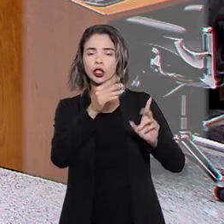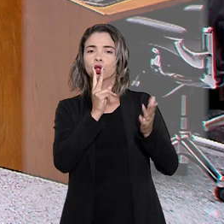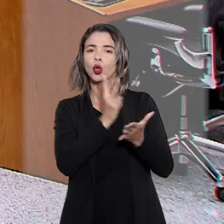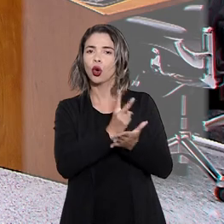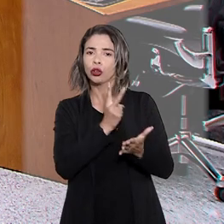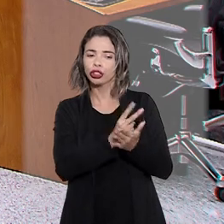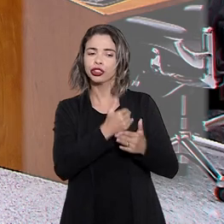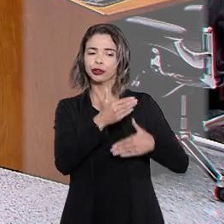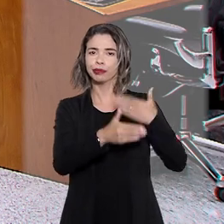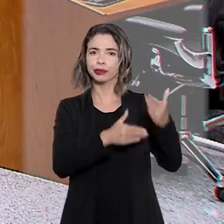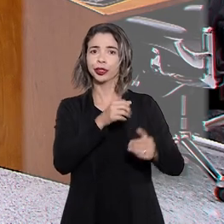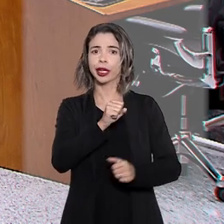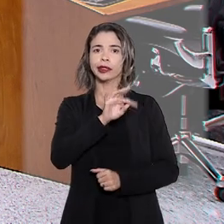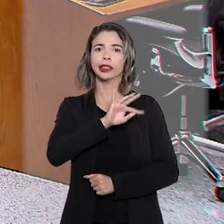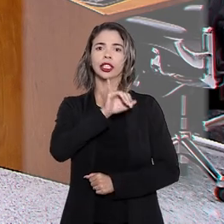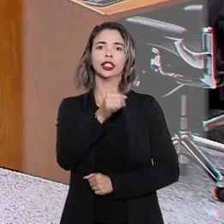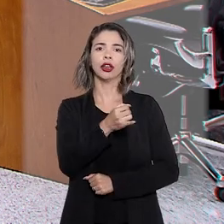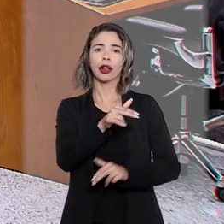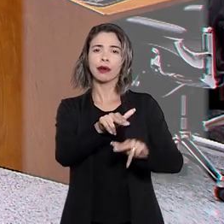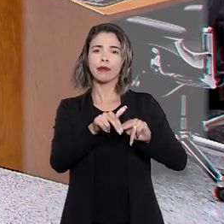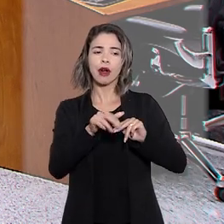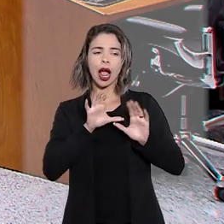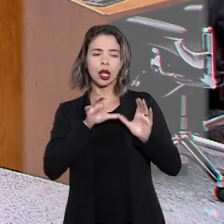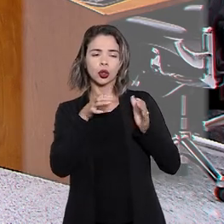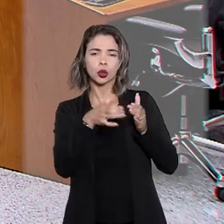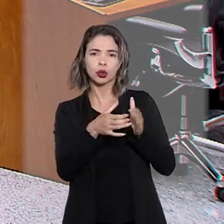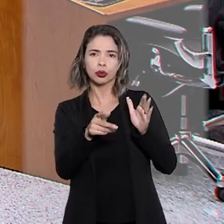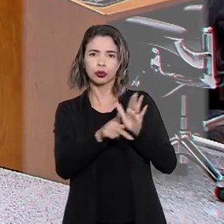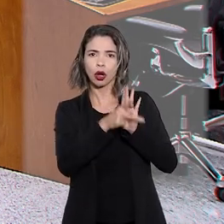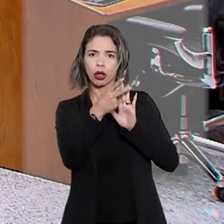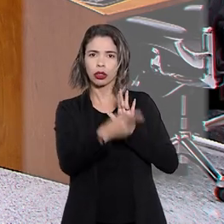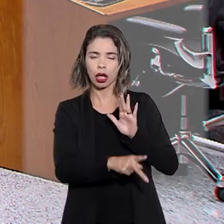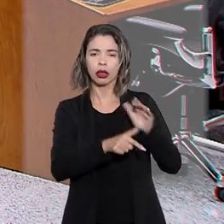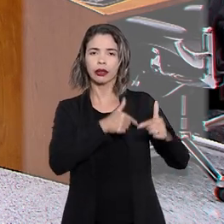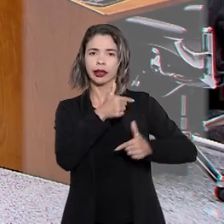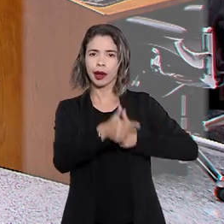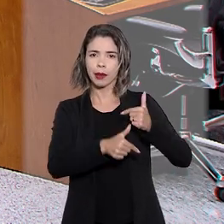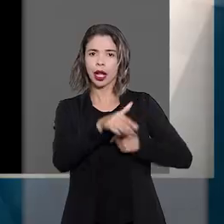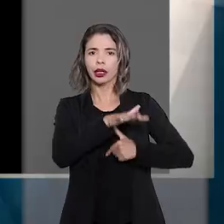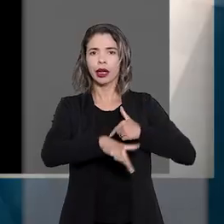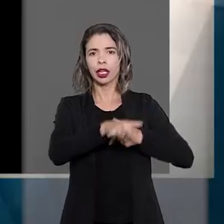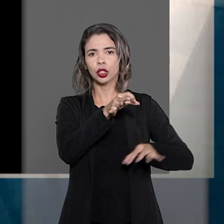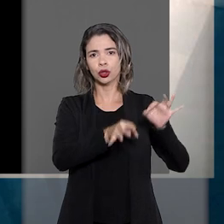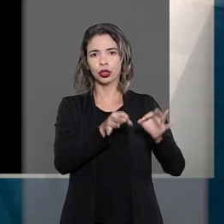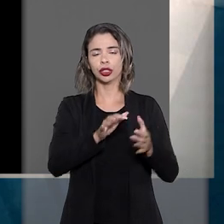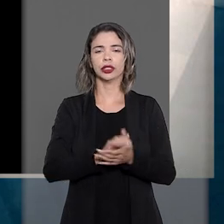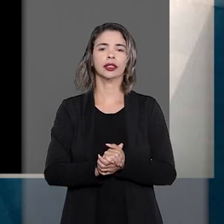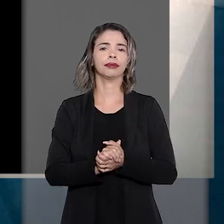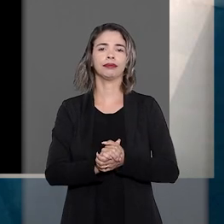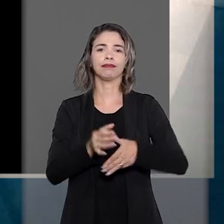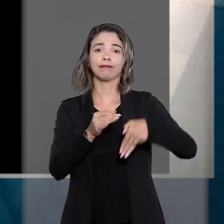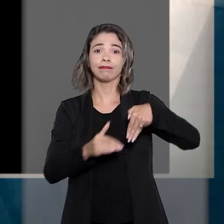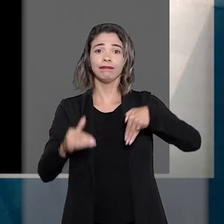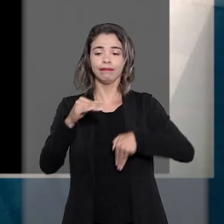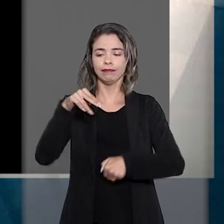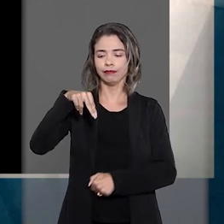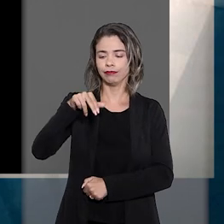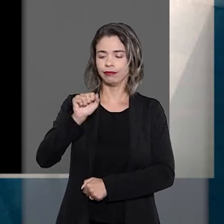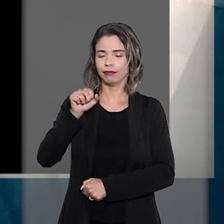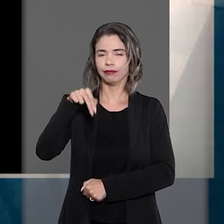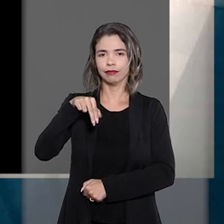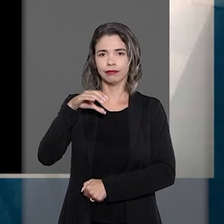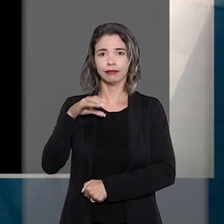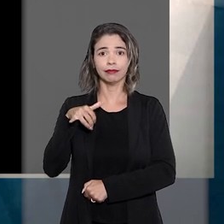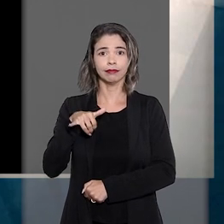desembargadores continuaram no STJ devido ao foro por prerrogativa de função. A relatora, ministra Nancy Andrigue,